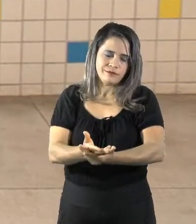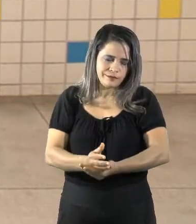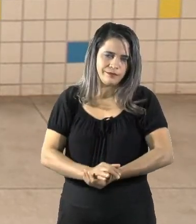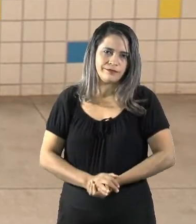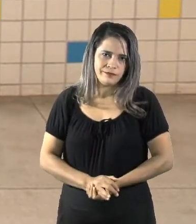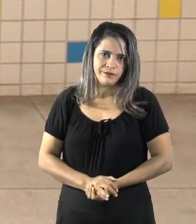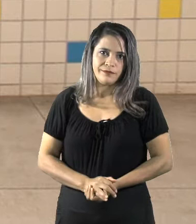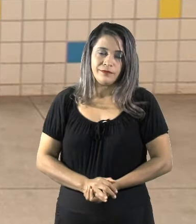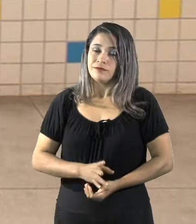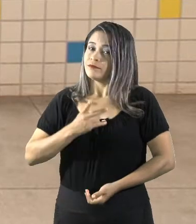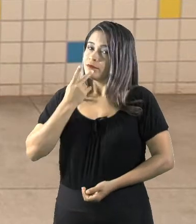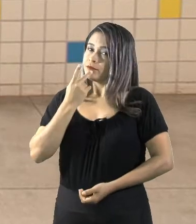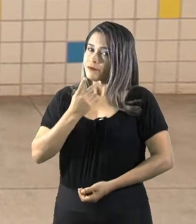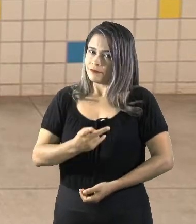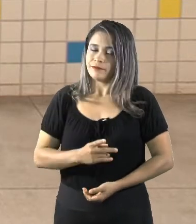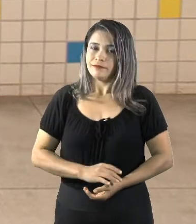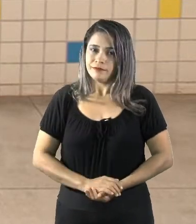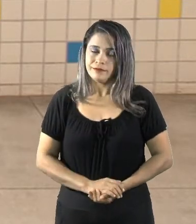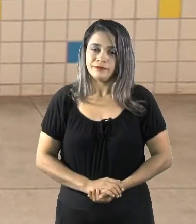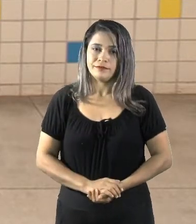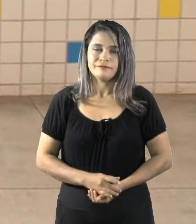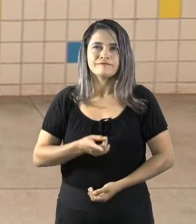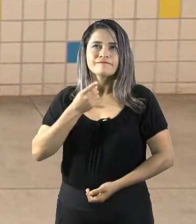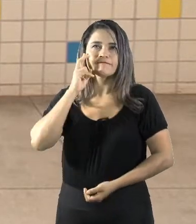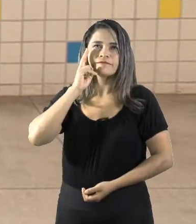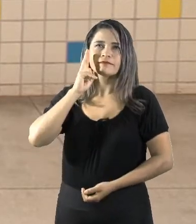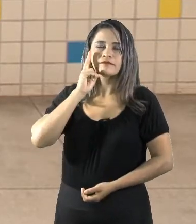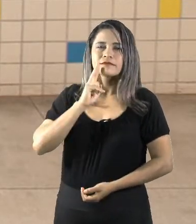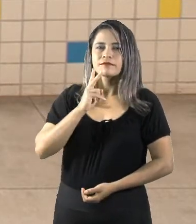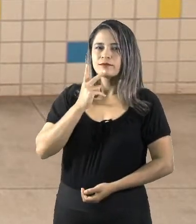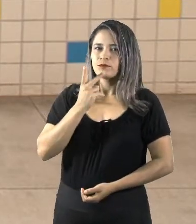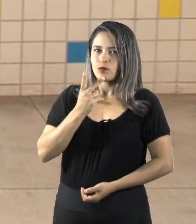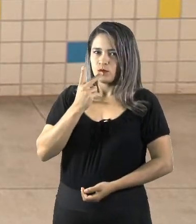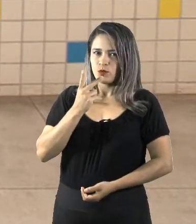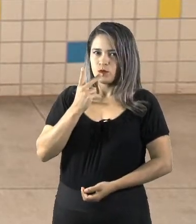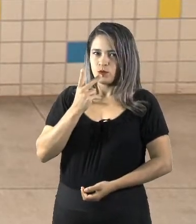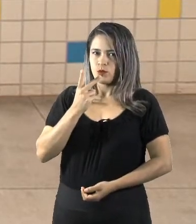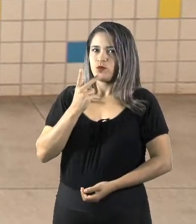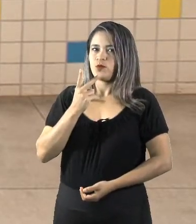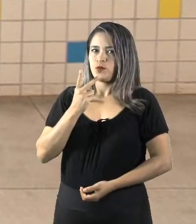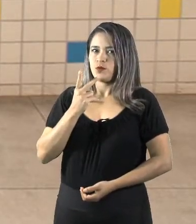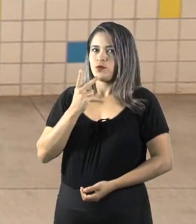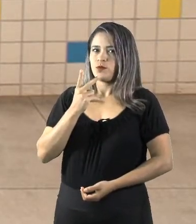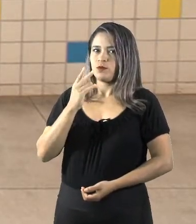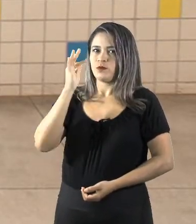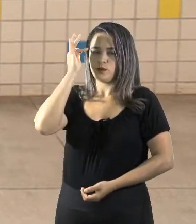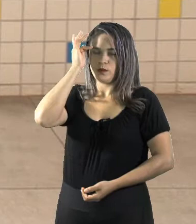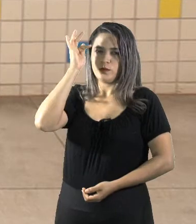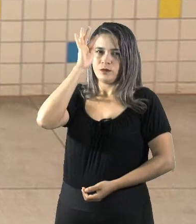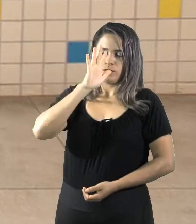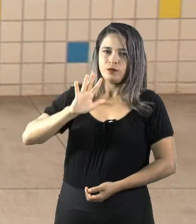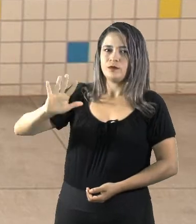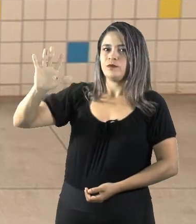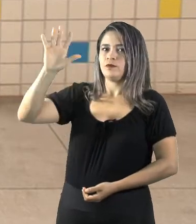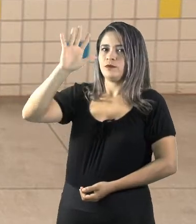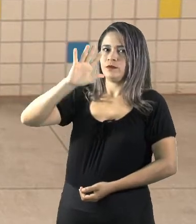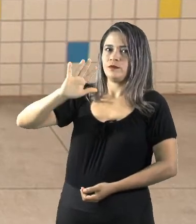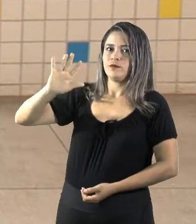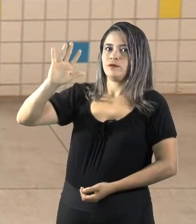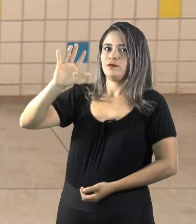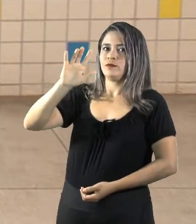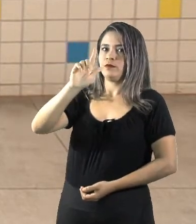E quando a gente fala disso, nós temos que lembrar de duas considerações muito interessantes, de duas teorias muito interessantes, que são o